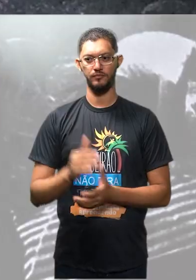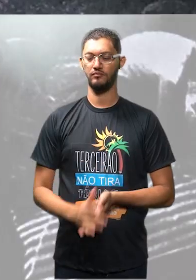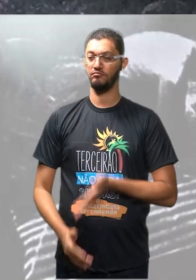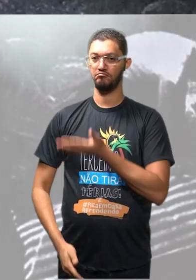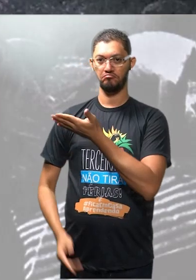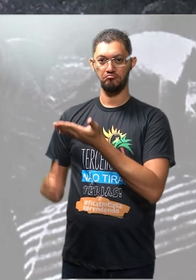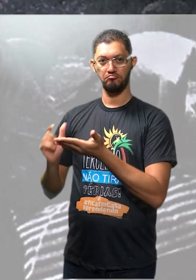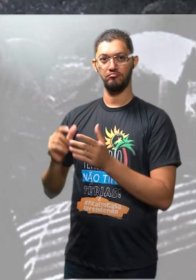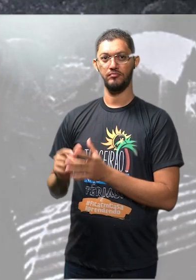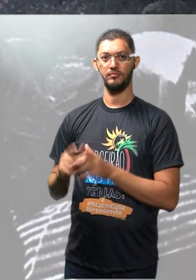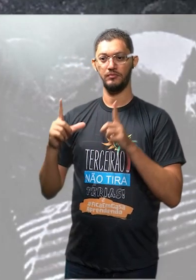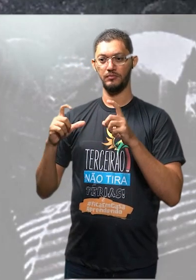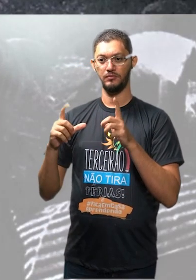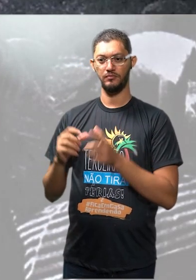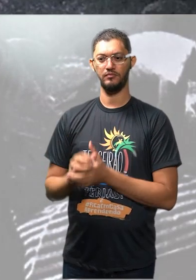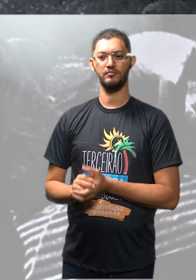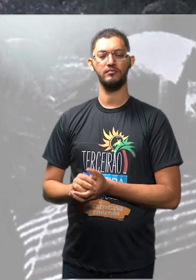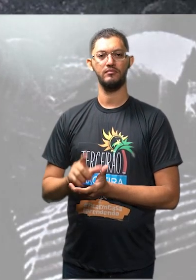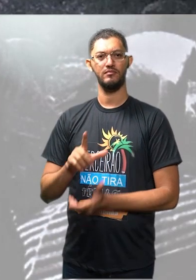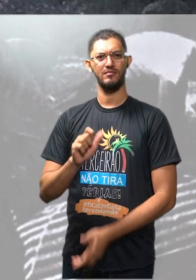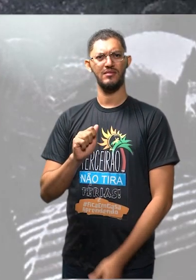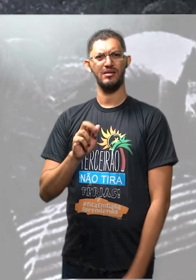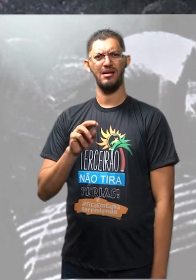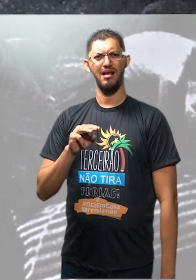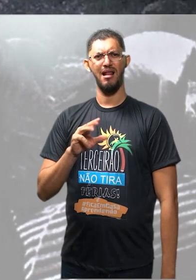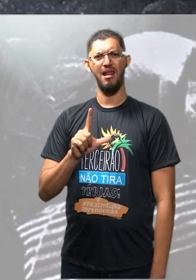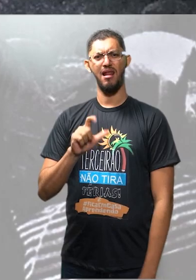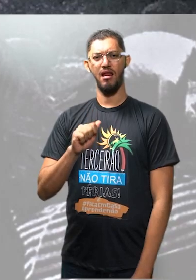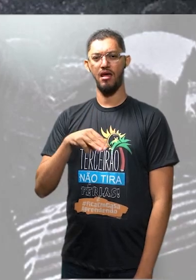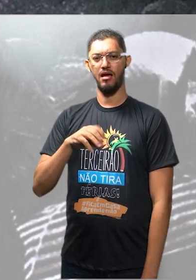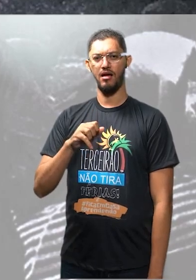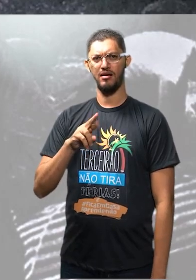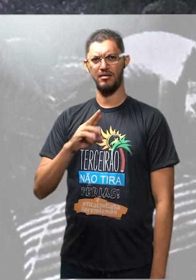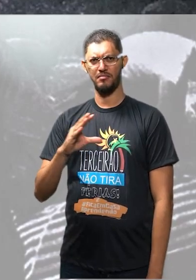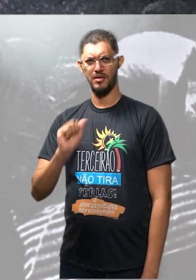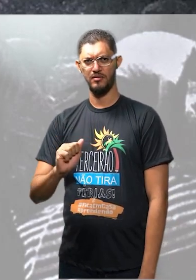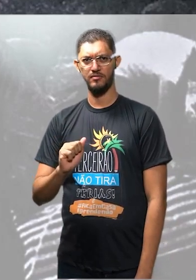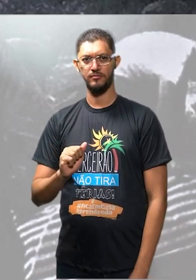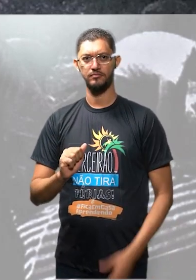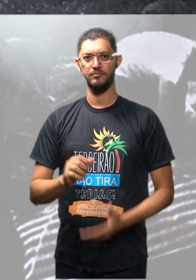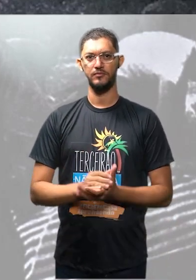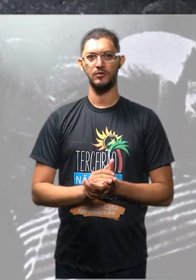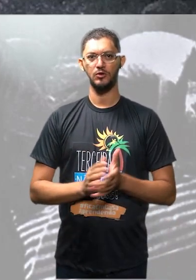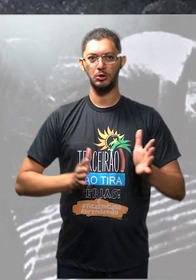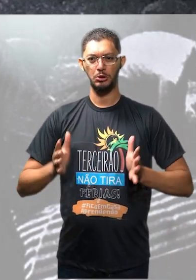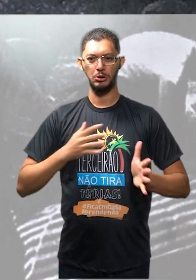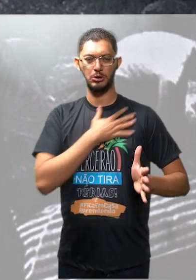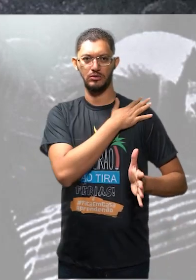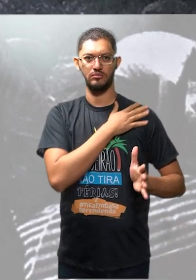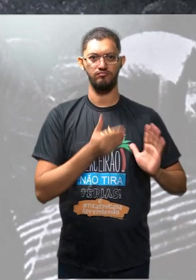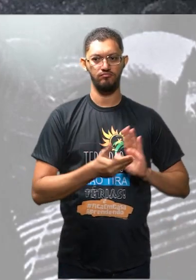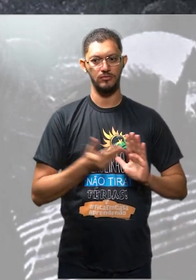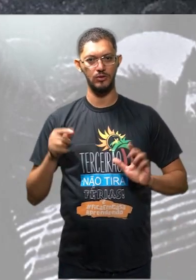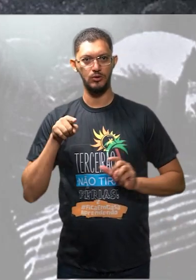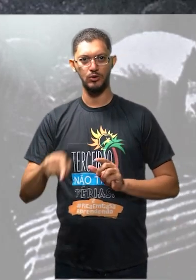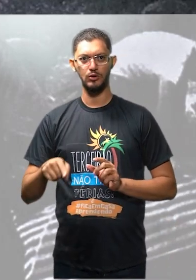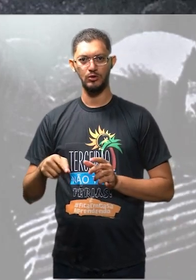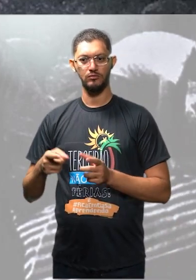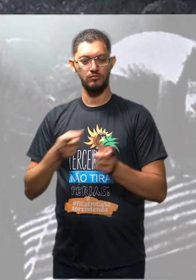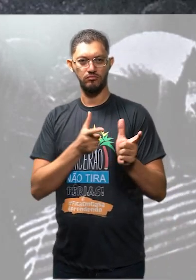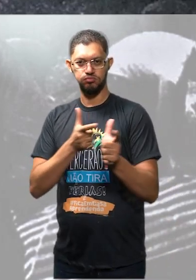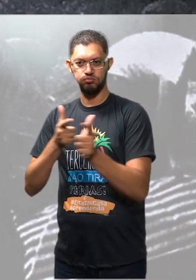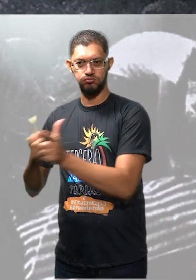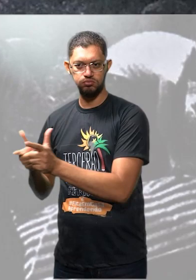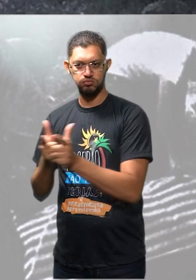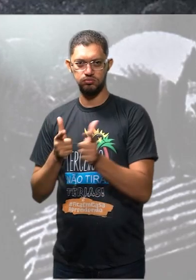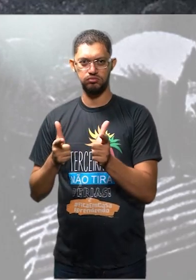essa foto? Esse é o capitão Carlos Lamarca. Ele vai sair do exército e vai começar a treinar guerrilha. Guerrilha de esquerda.